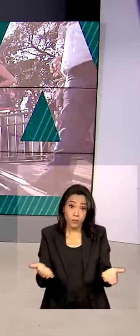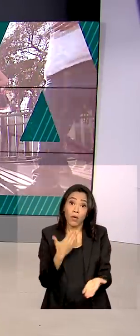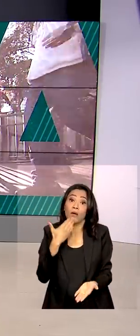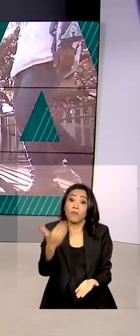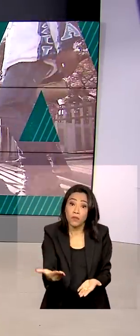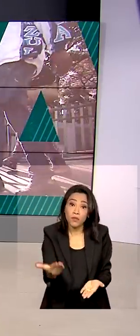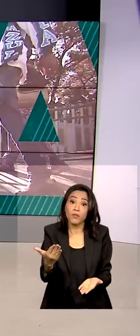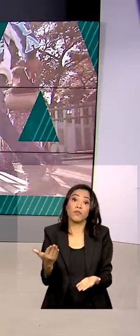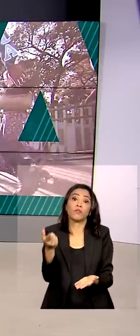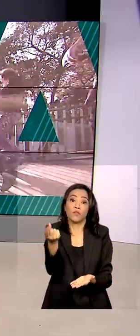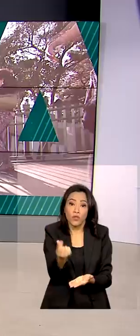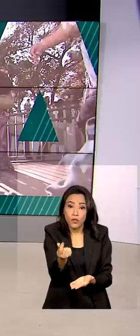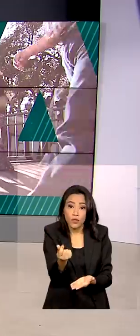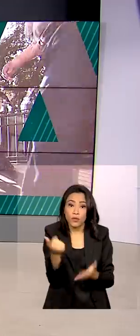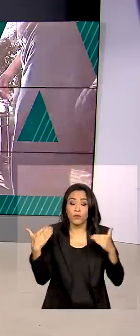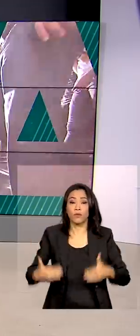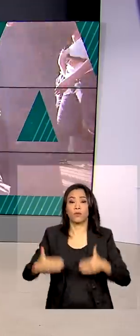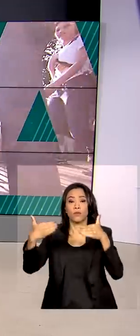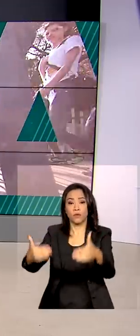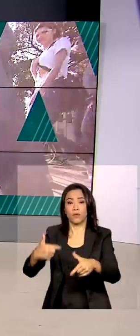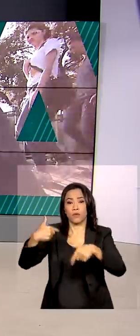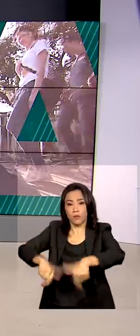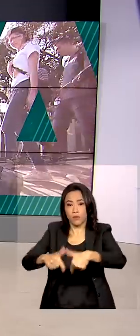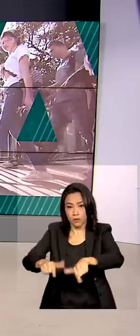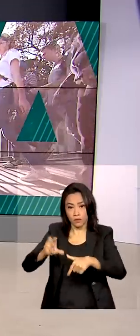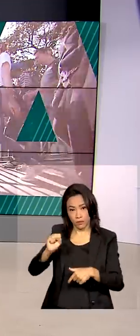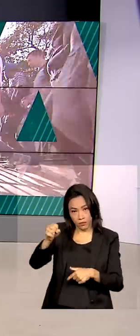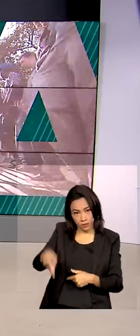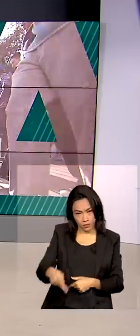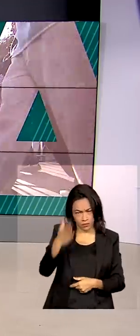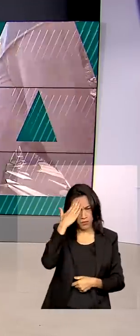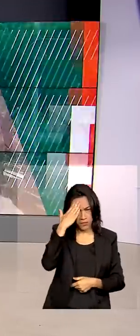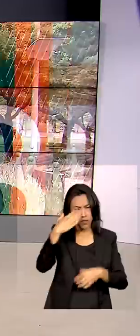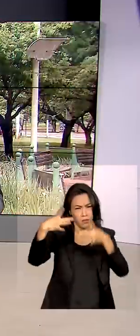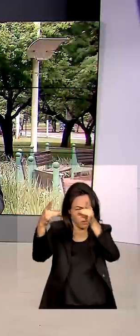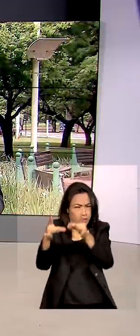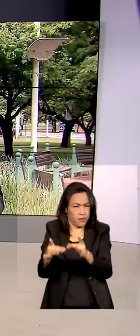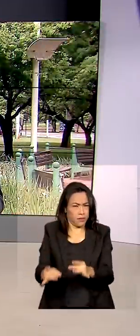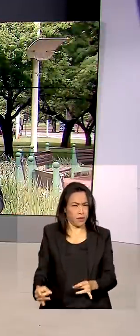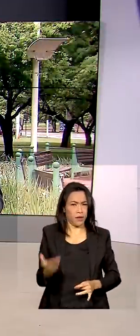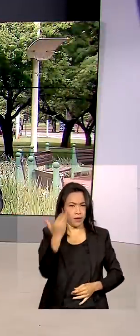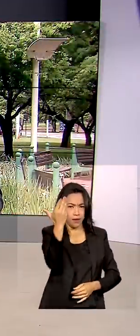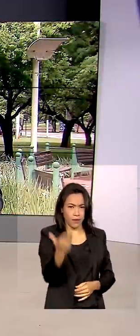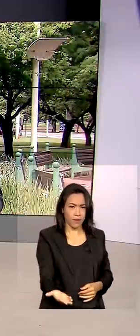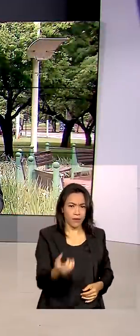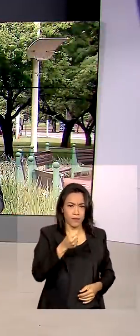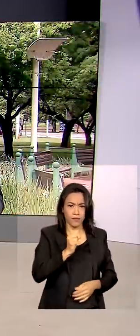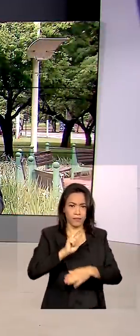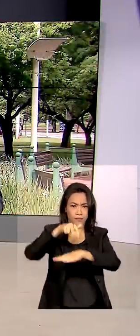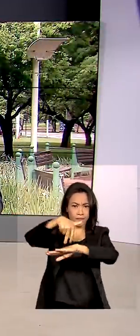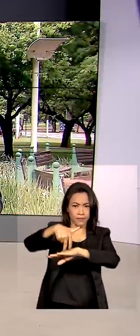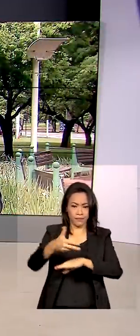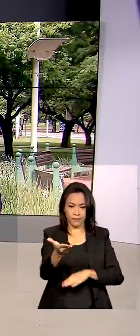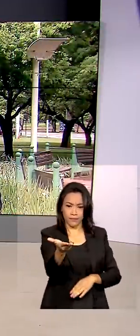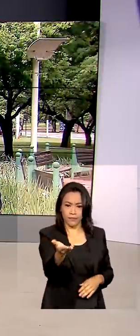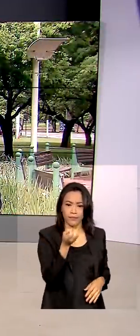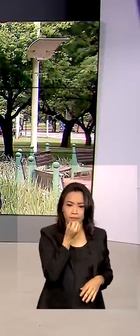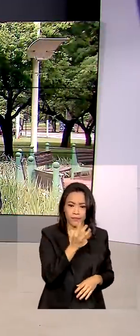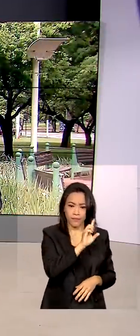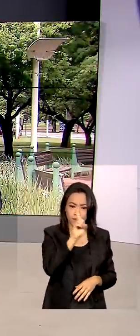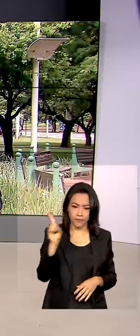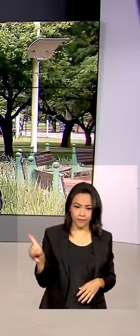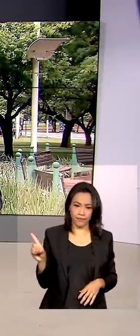recurso no Ministério do Trabalho e Previdência. Vamos saber os detalhes ao vivo com o repórter Glauco de Queiroz. Bom dia, Glauco.